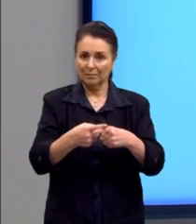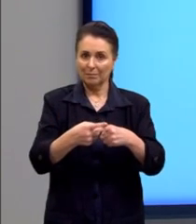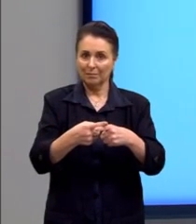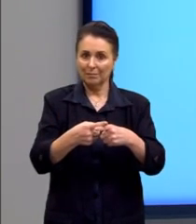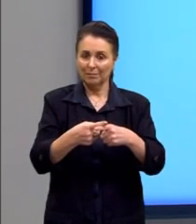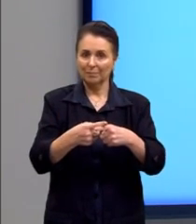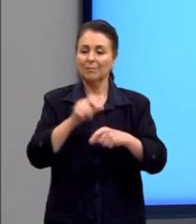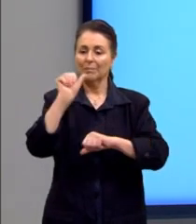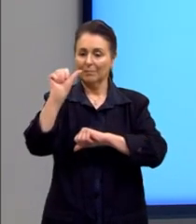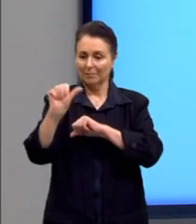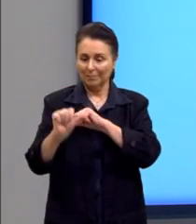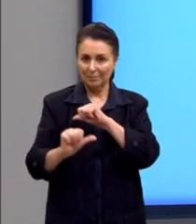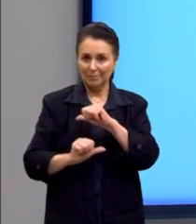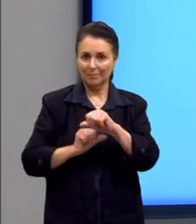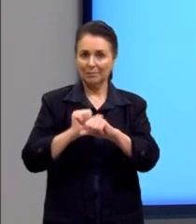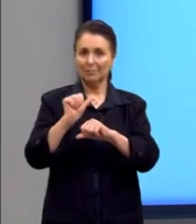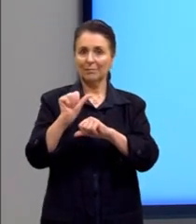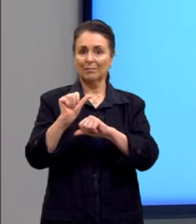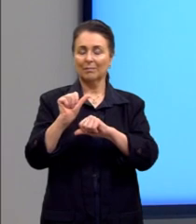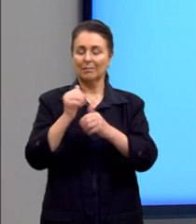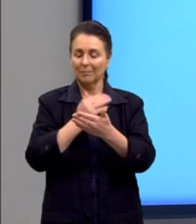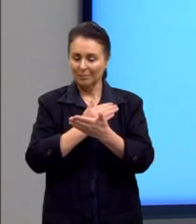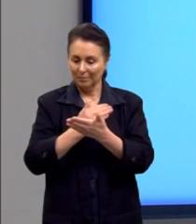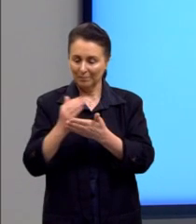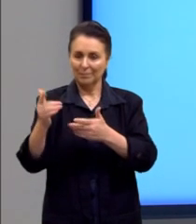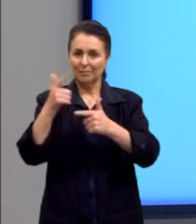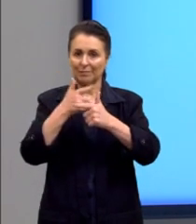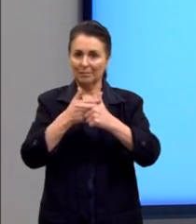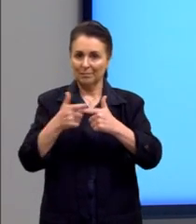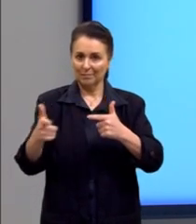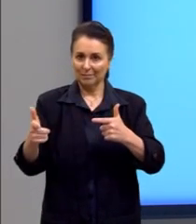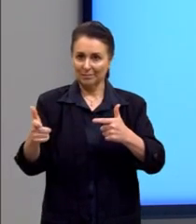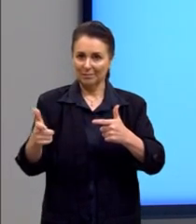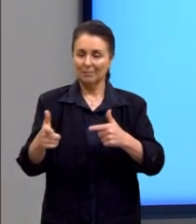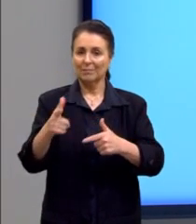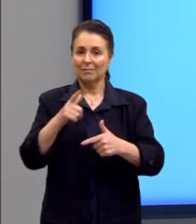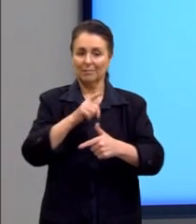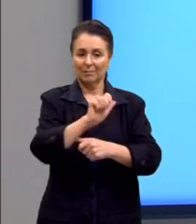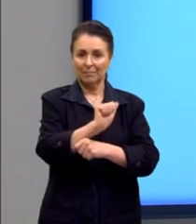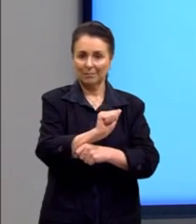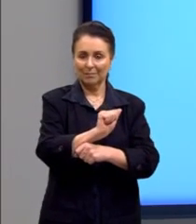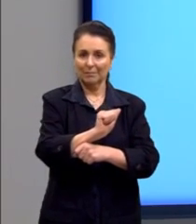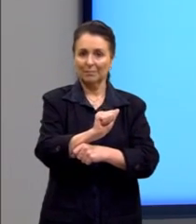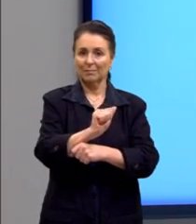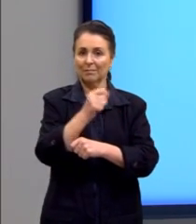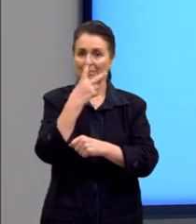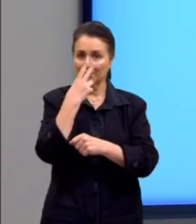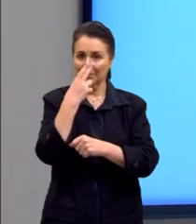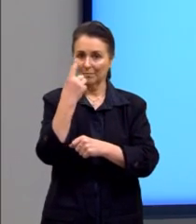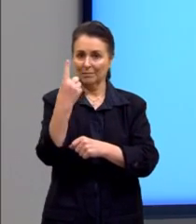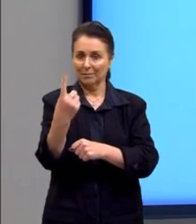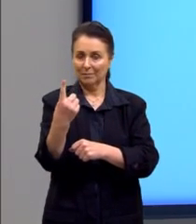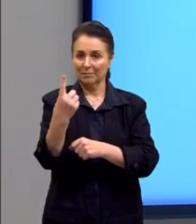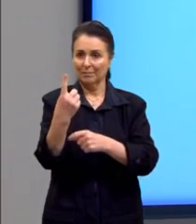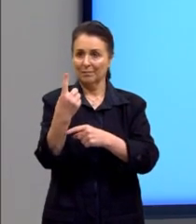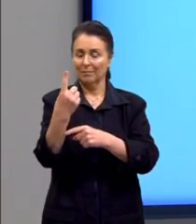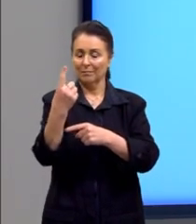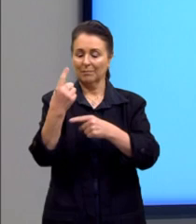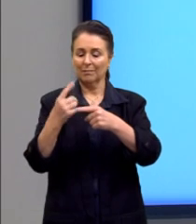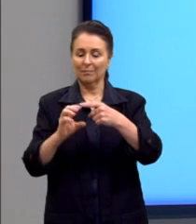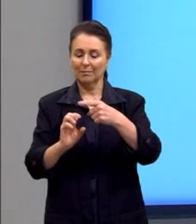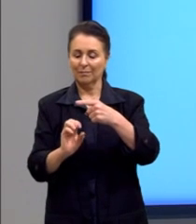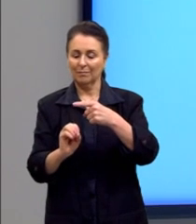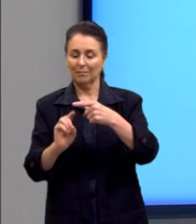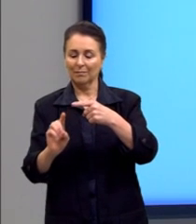então a gente passa ele para o outro lado dividindo. Então, nós teríamos que A é igual a 1 dividido por 0